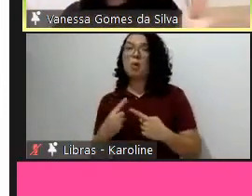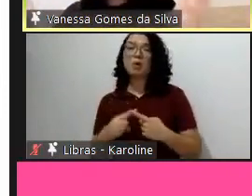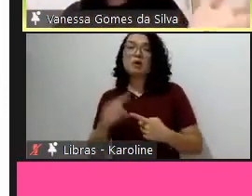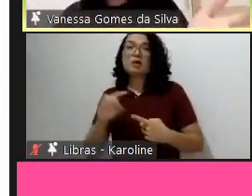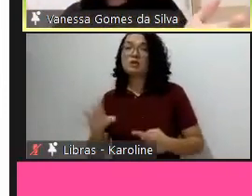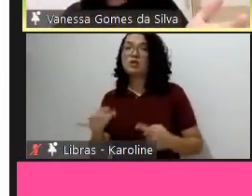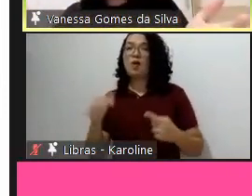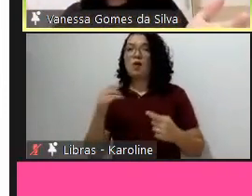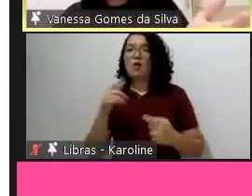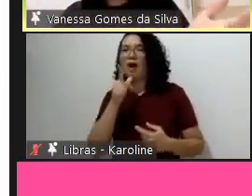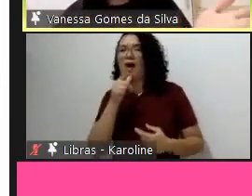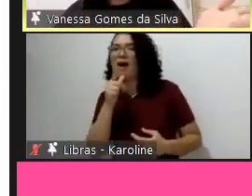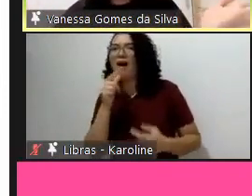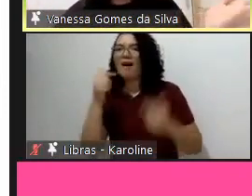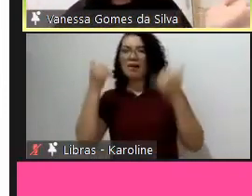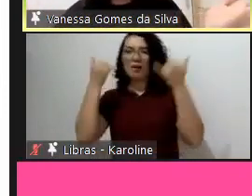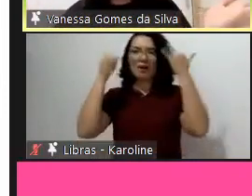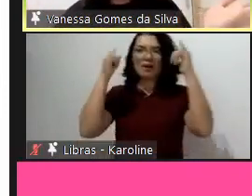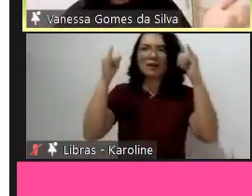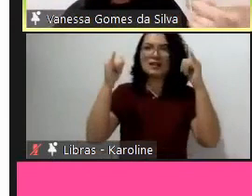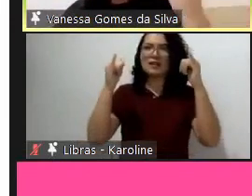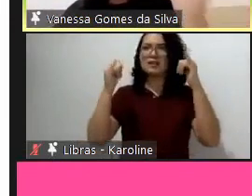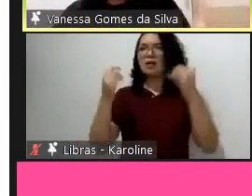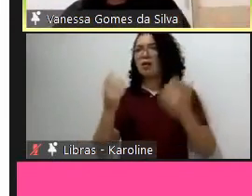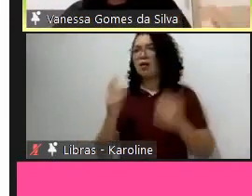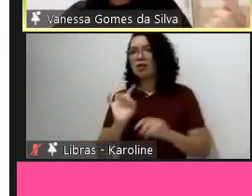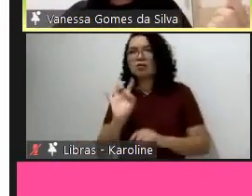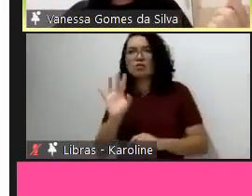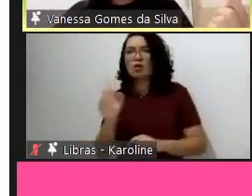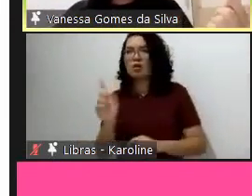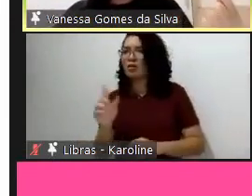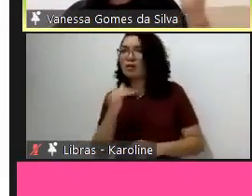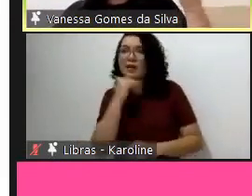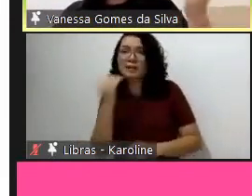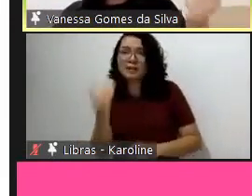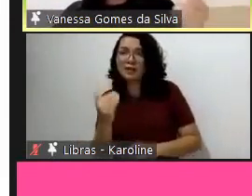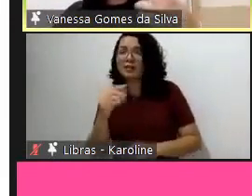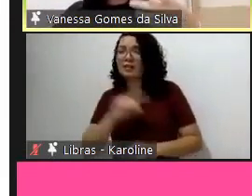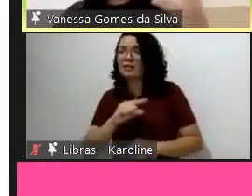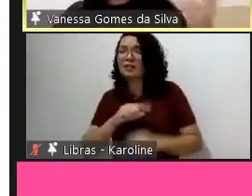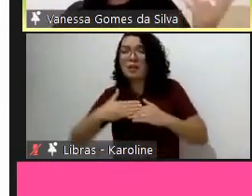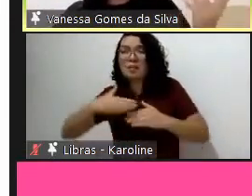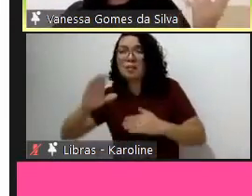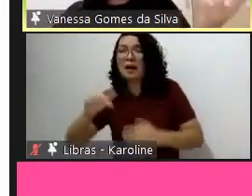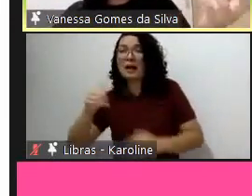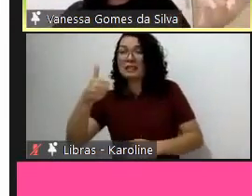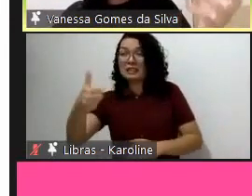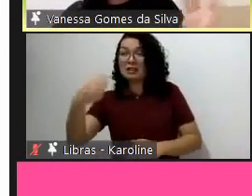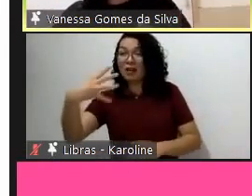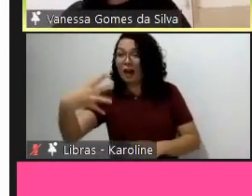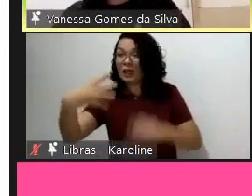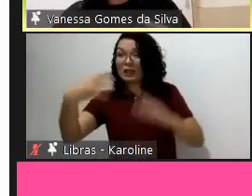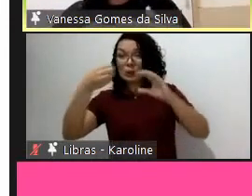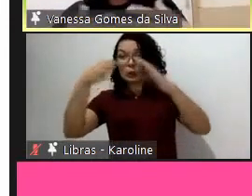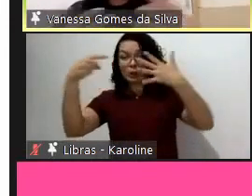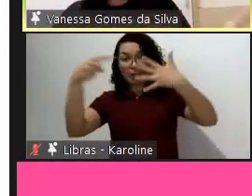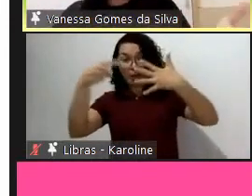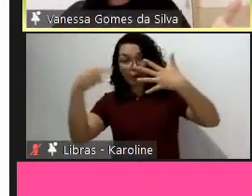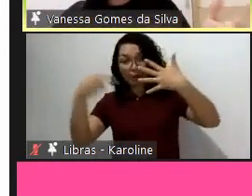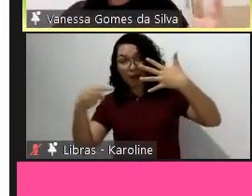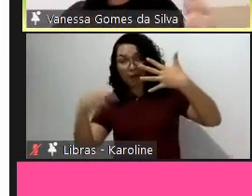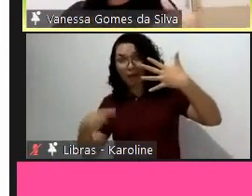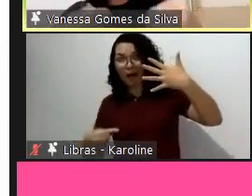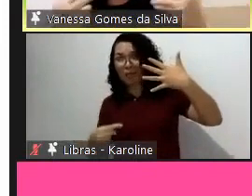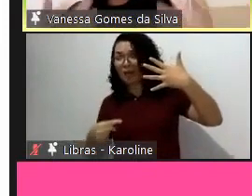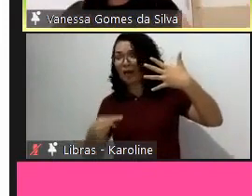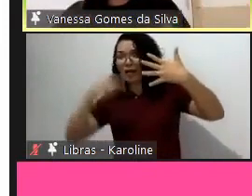trabalho com 13, 14 categorias normalmente, isso é um material. Só que quando a gente fala de uma edificação, eu tenho uma coleção